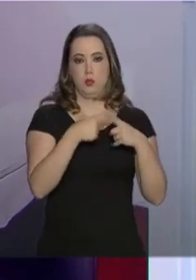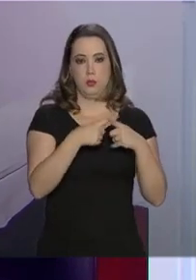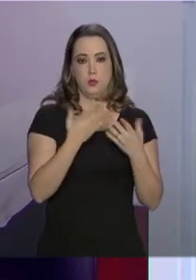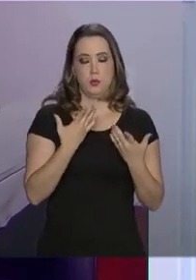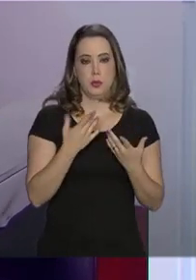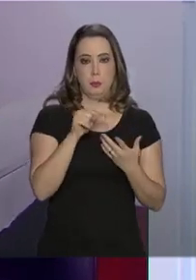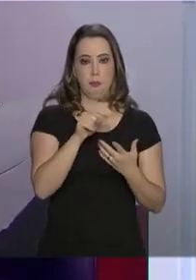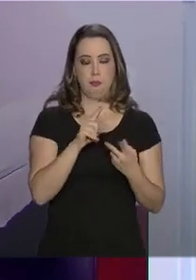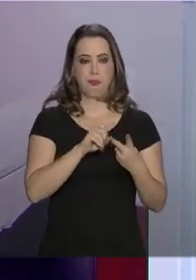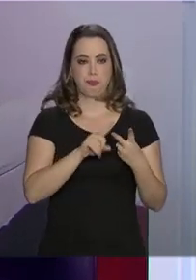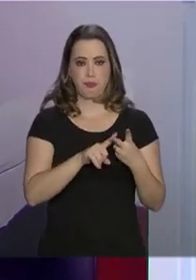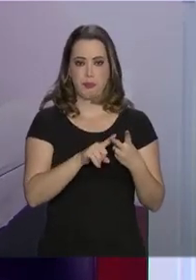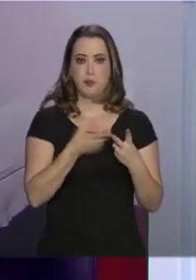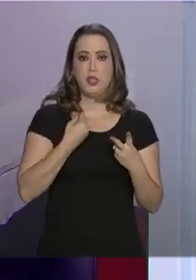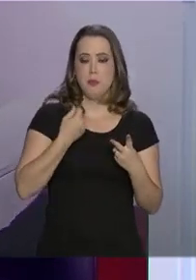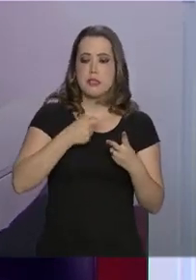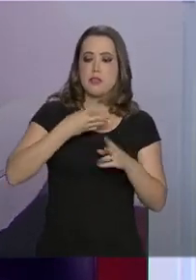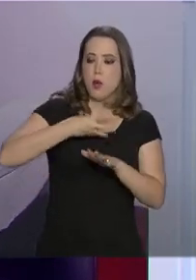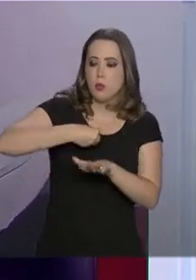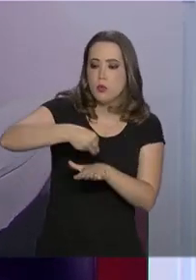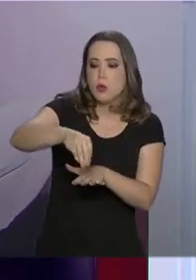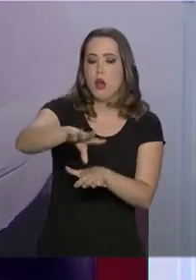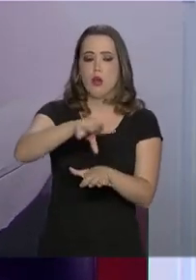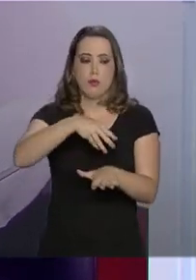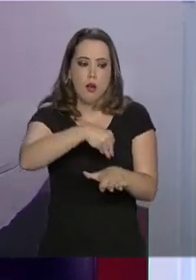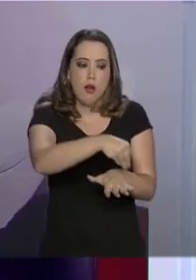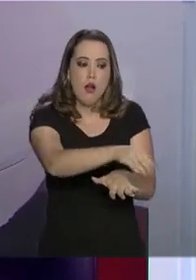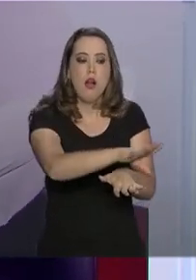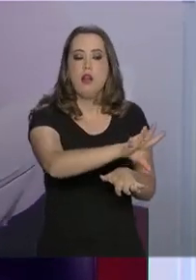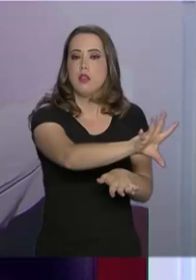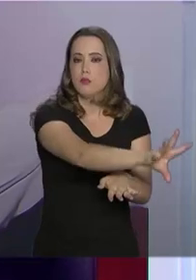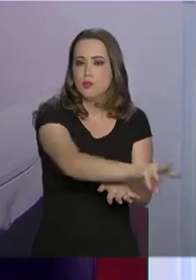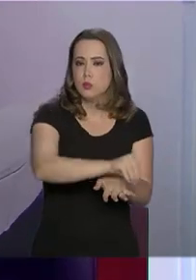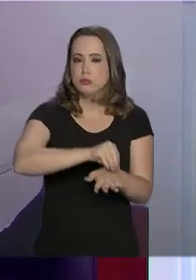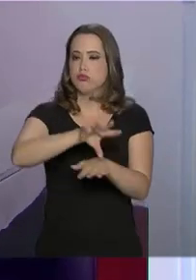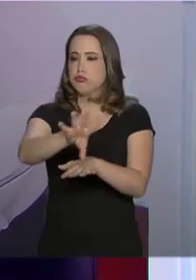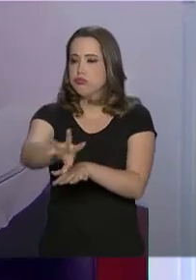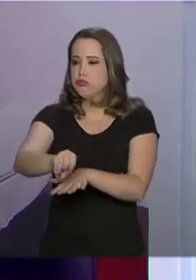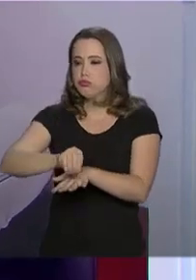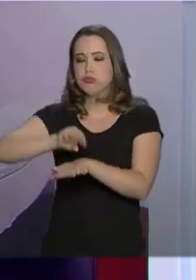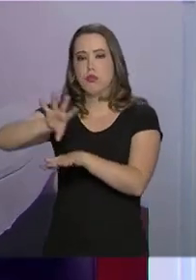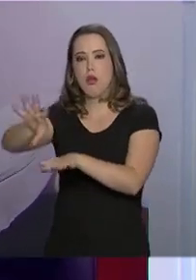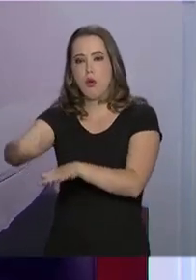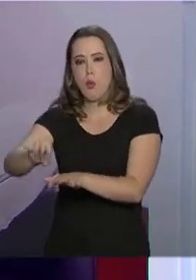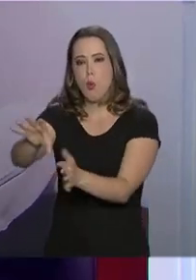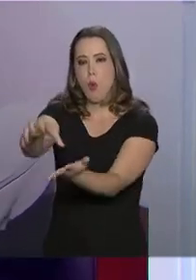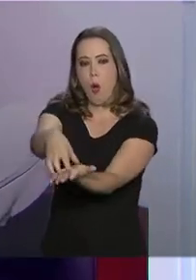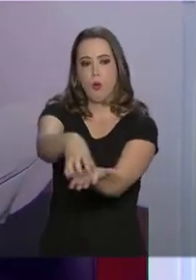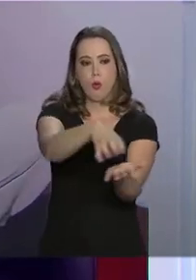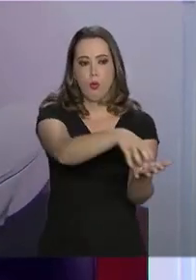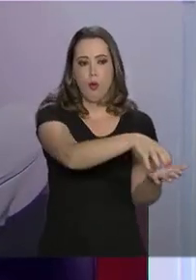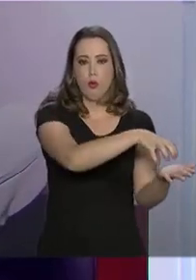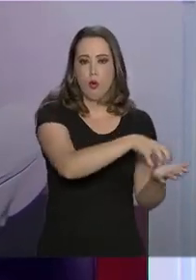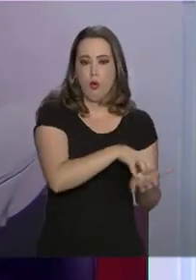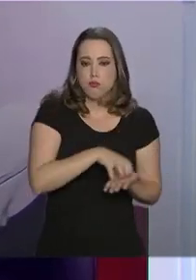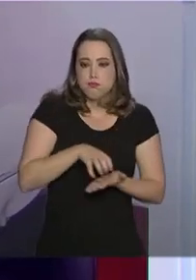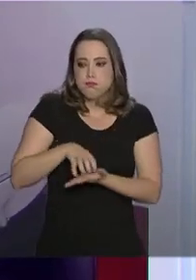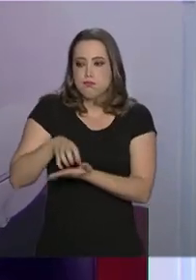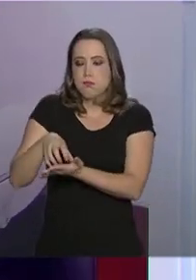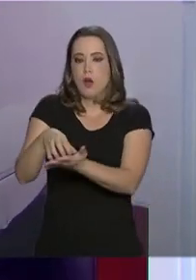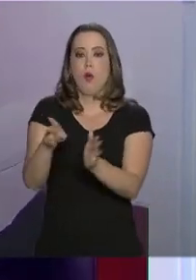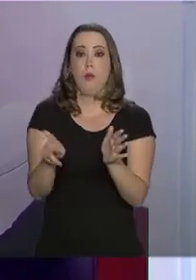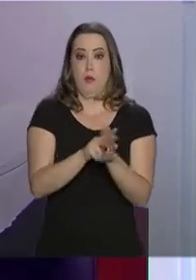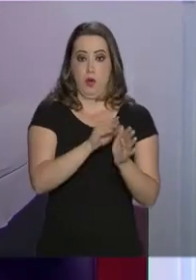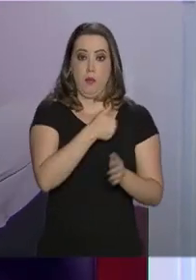compartilhamento e construção conjunta com as várias áreas, os vários órgãos que integram a estrutura do governo